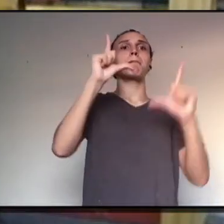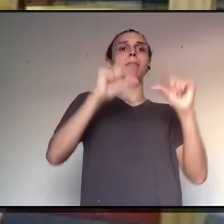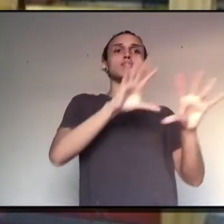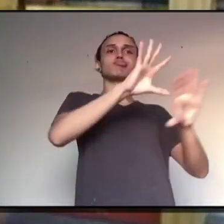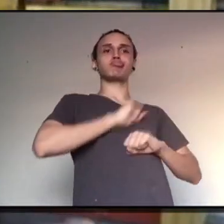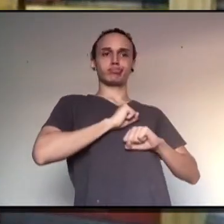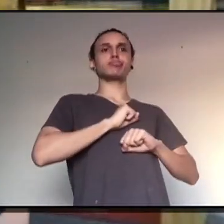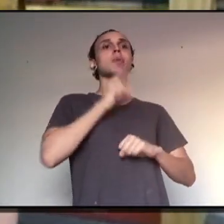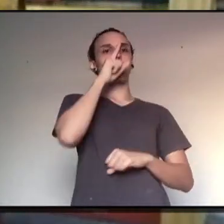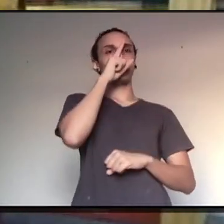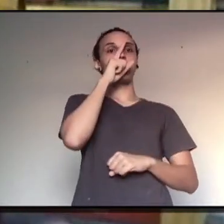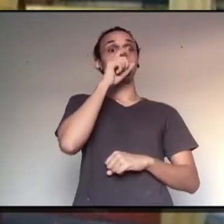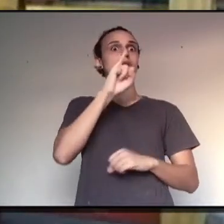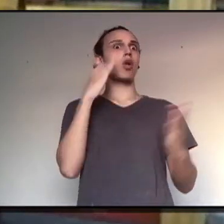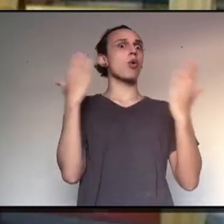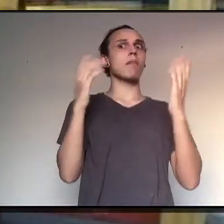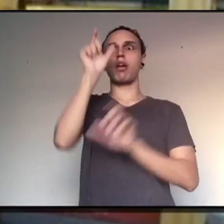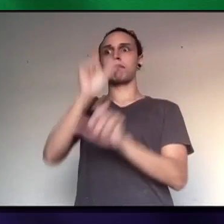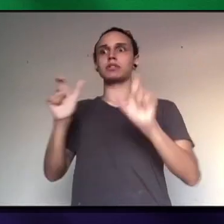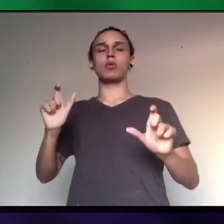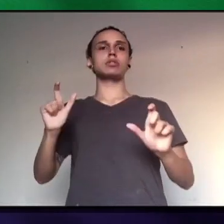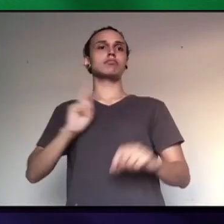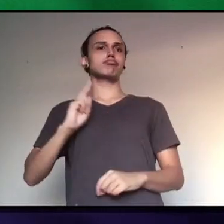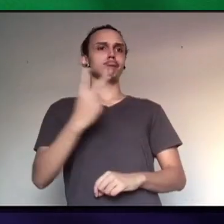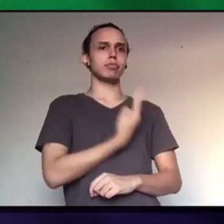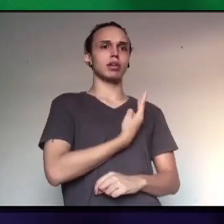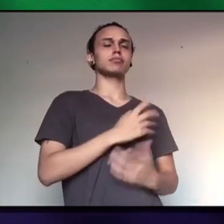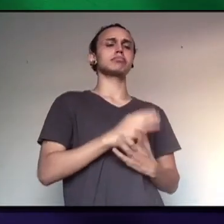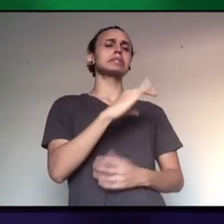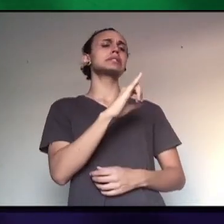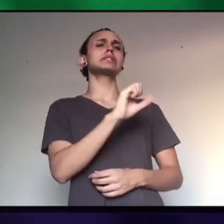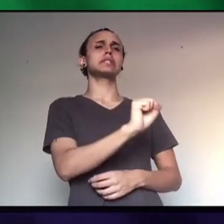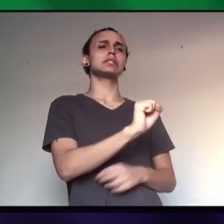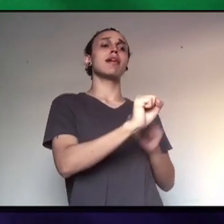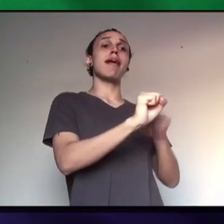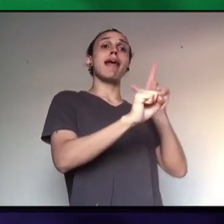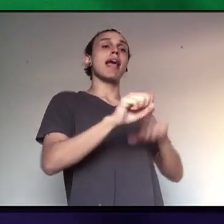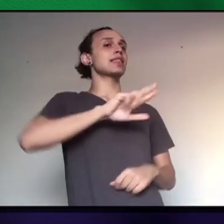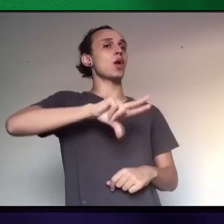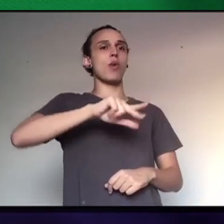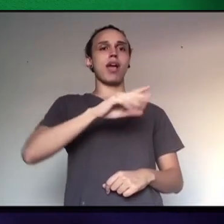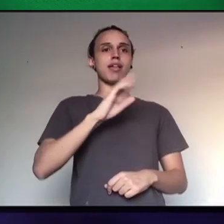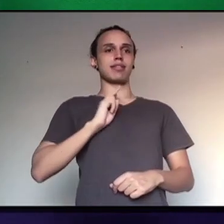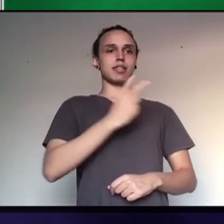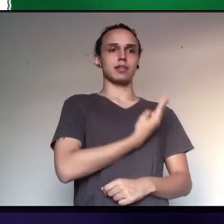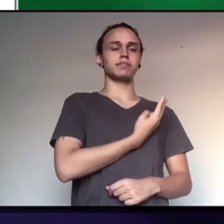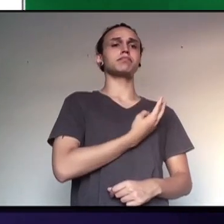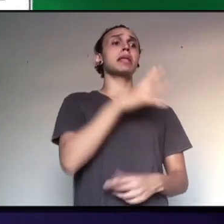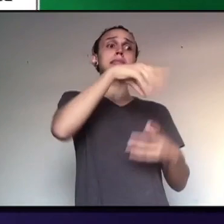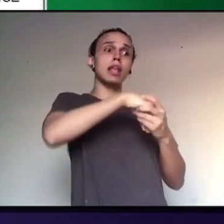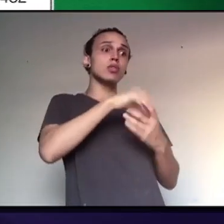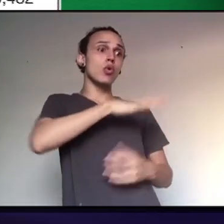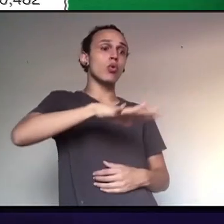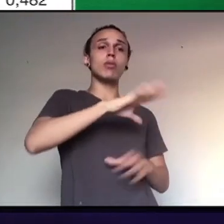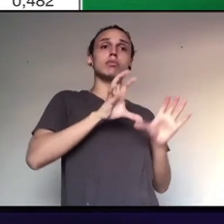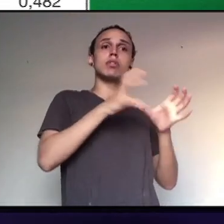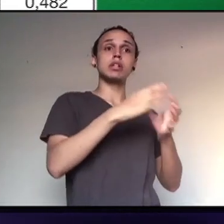trans. Pessoas cis são as pessoas que não são trans. Entre as pessoas cis, a gente comparou homens e mulheres, e a gente viu